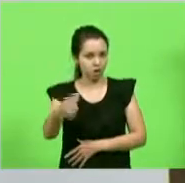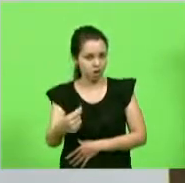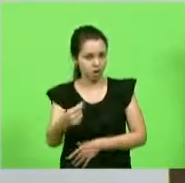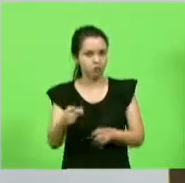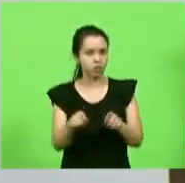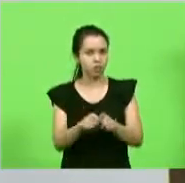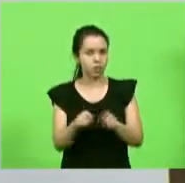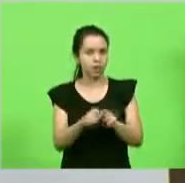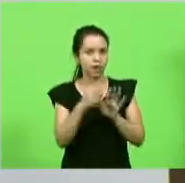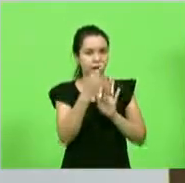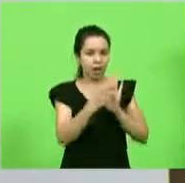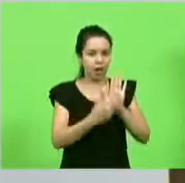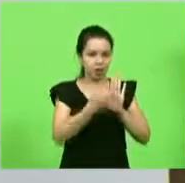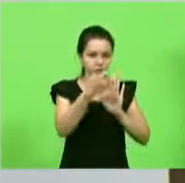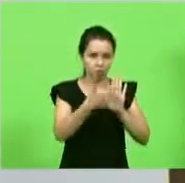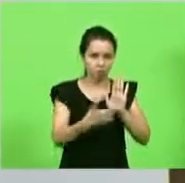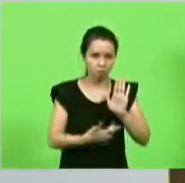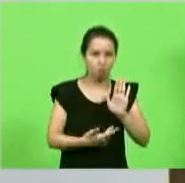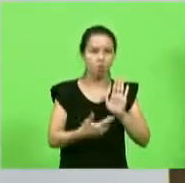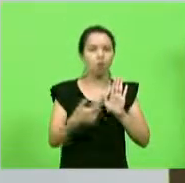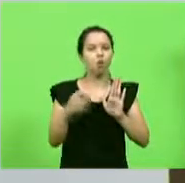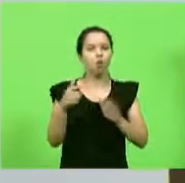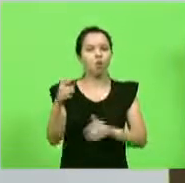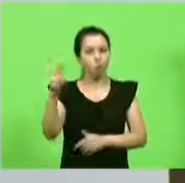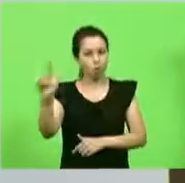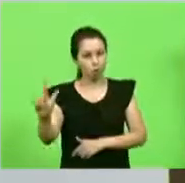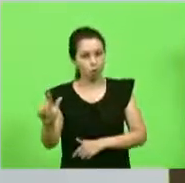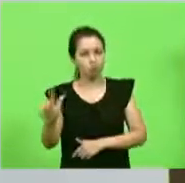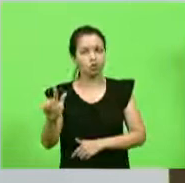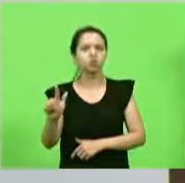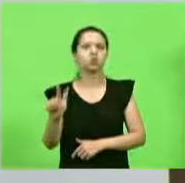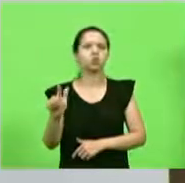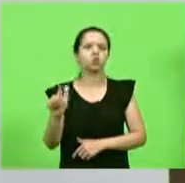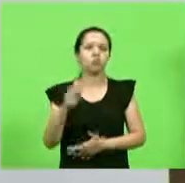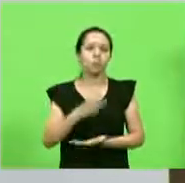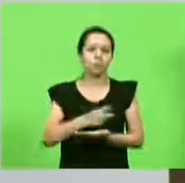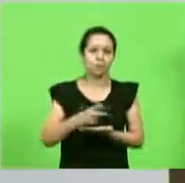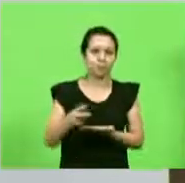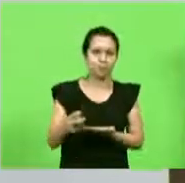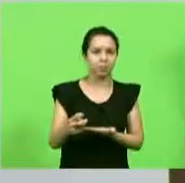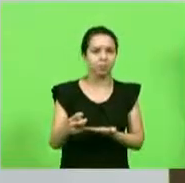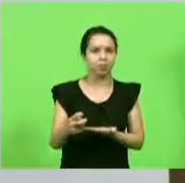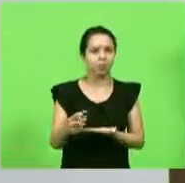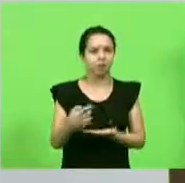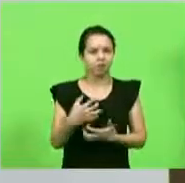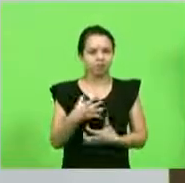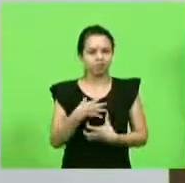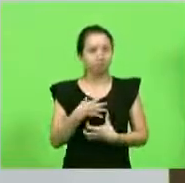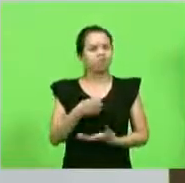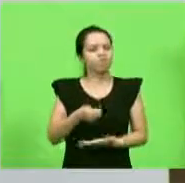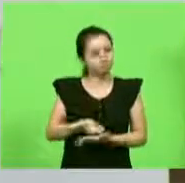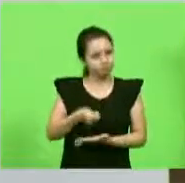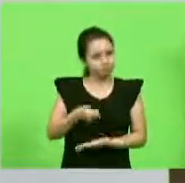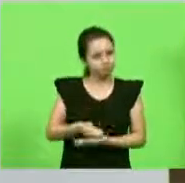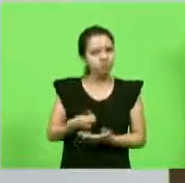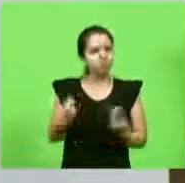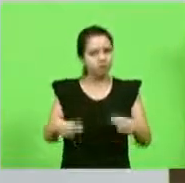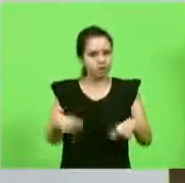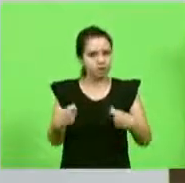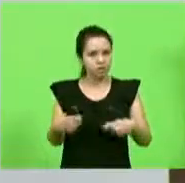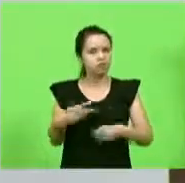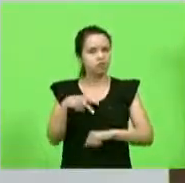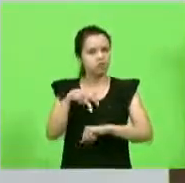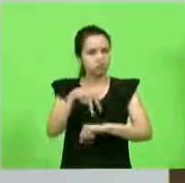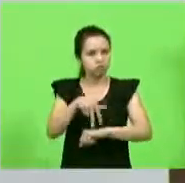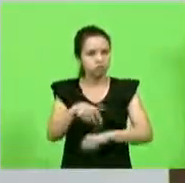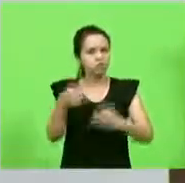e eu me senti na obrigação de vir aqui e explicar um pouco a quem conhece o meu